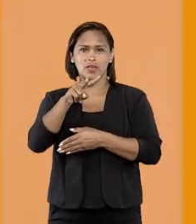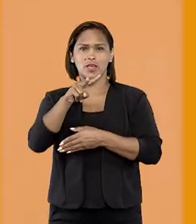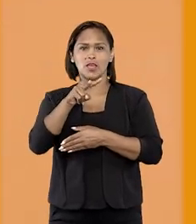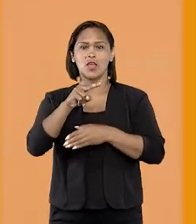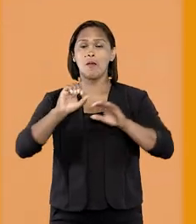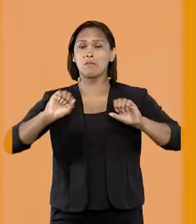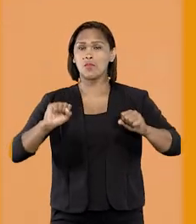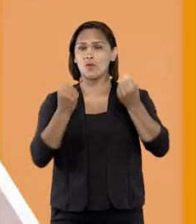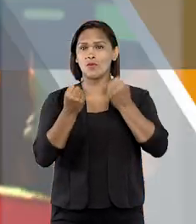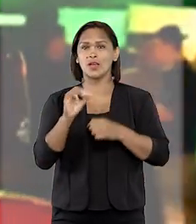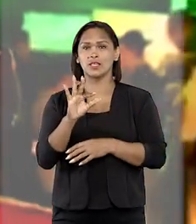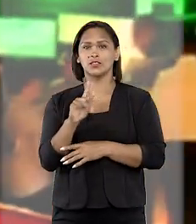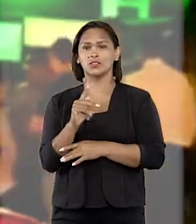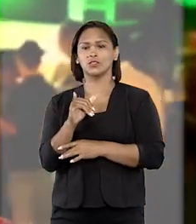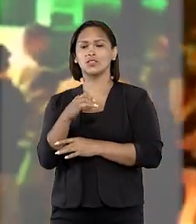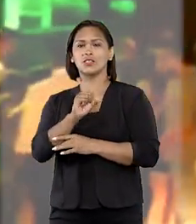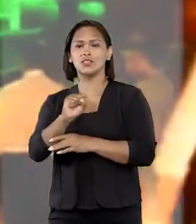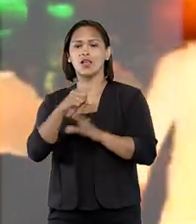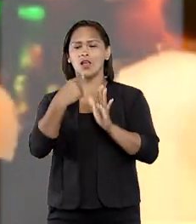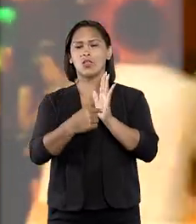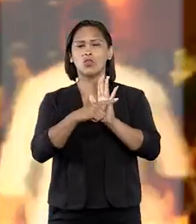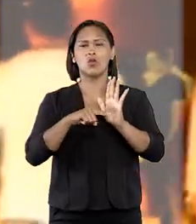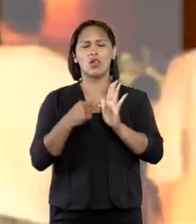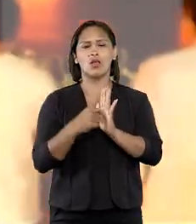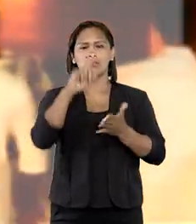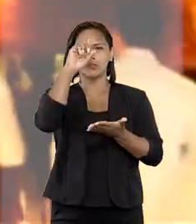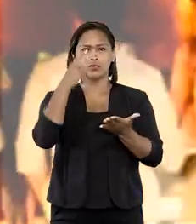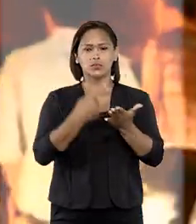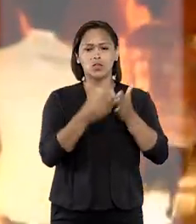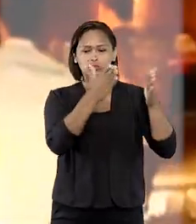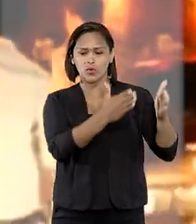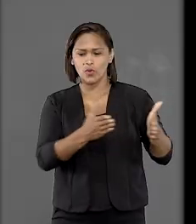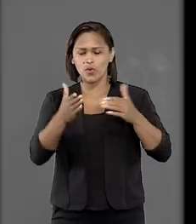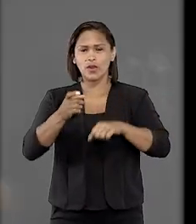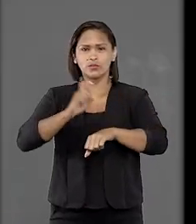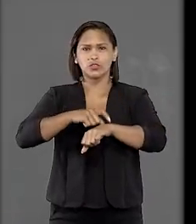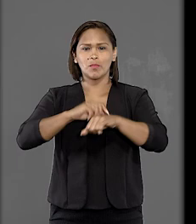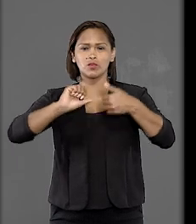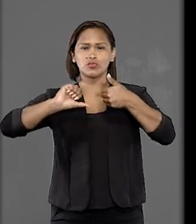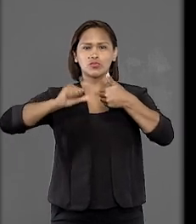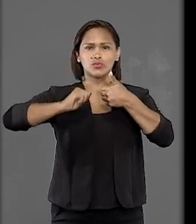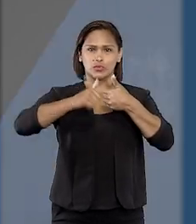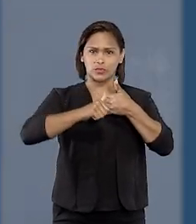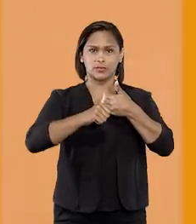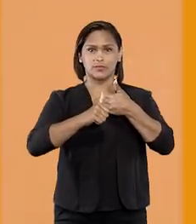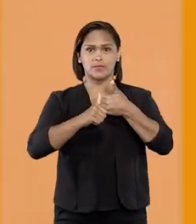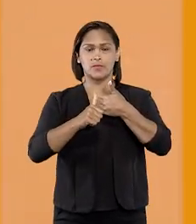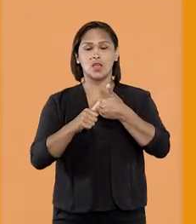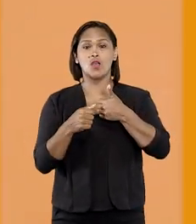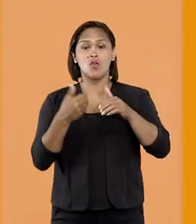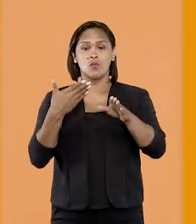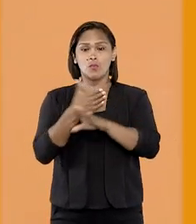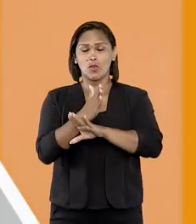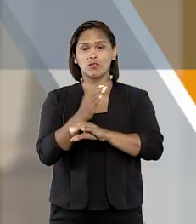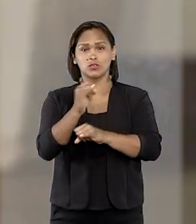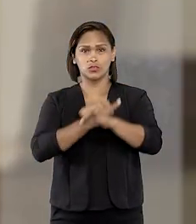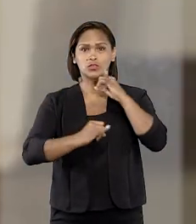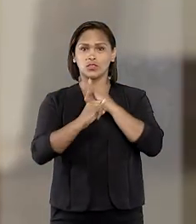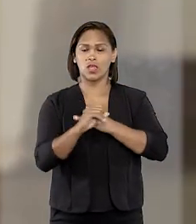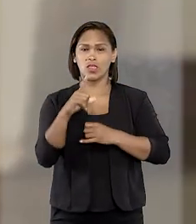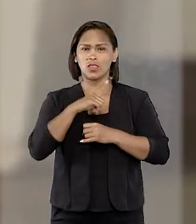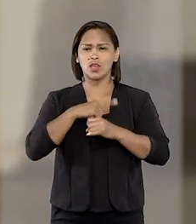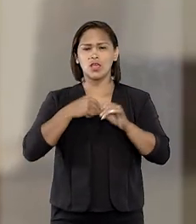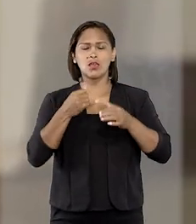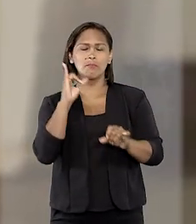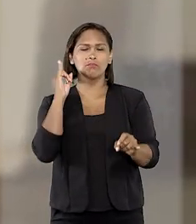vai ver Boate Kiss, anulada decisão que ampliou o tempo de debates no Tribunal do Júri. Provedores de